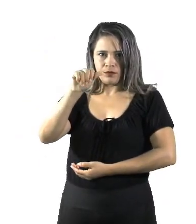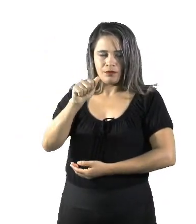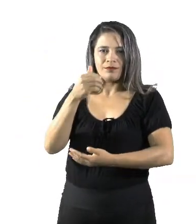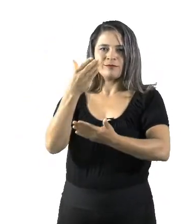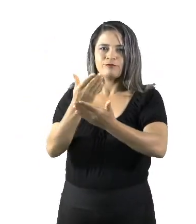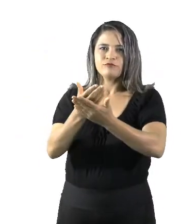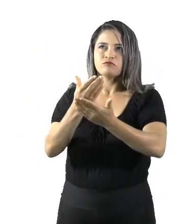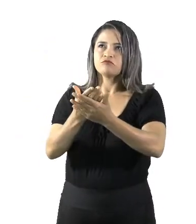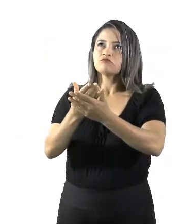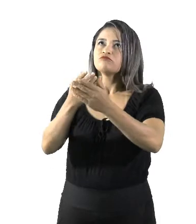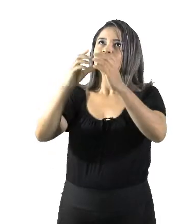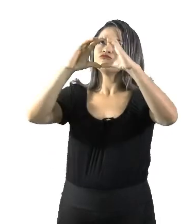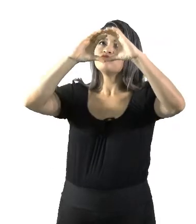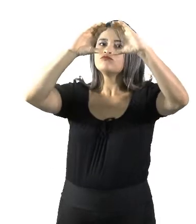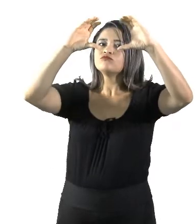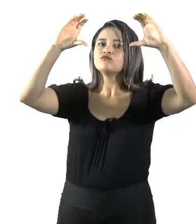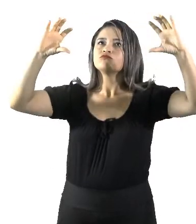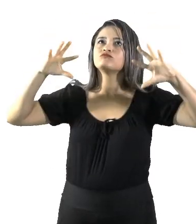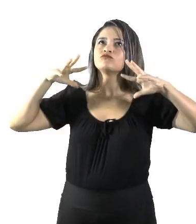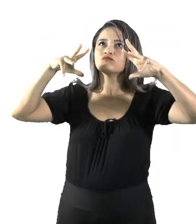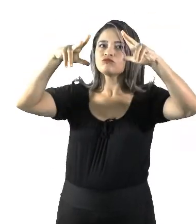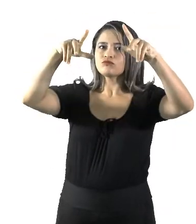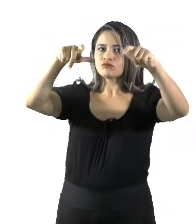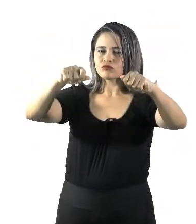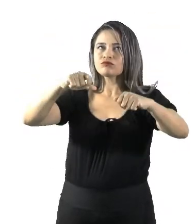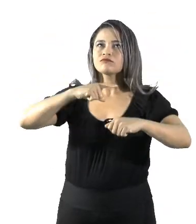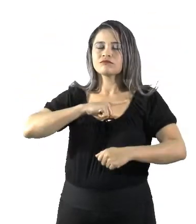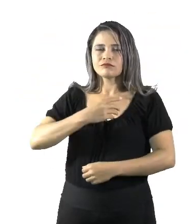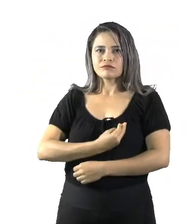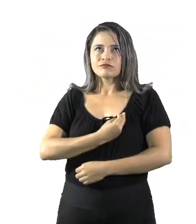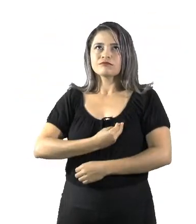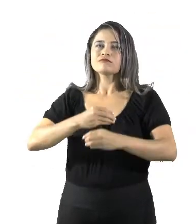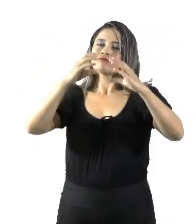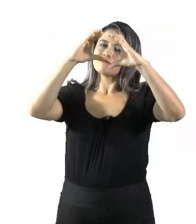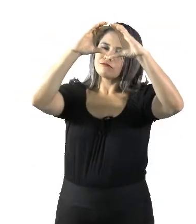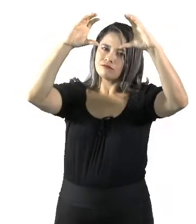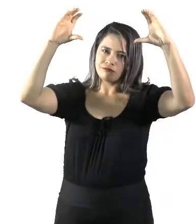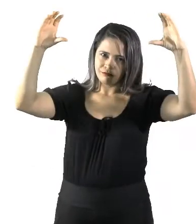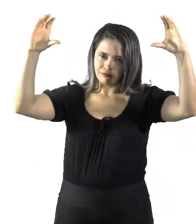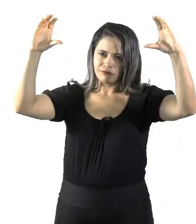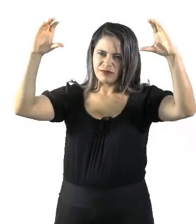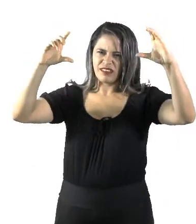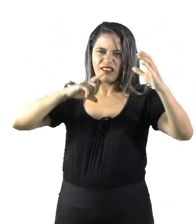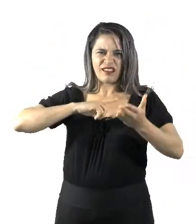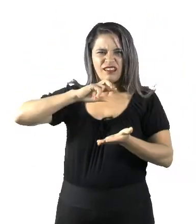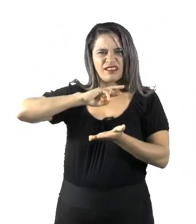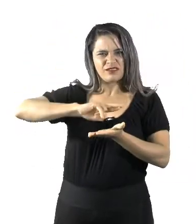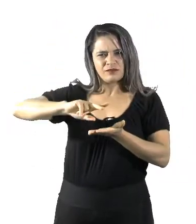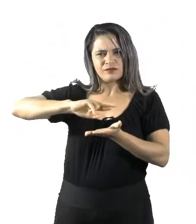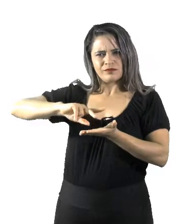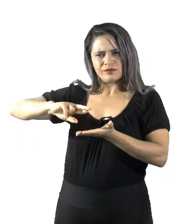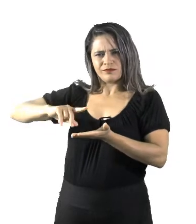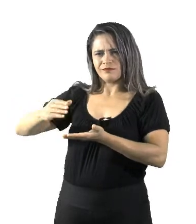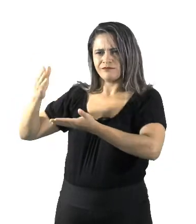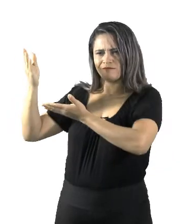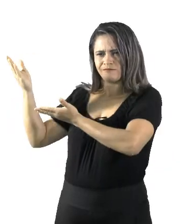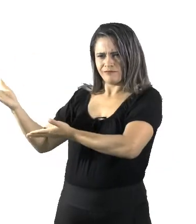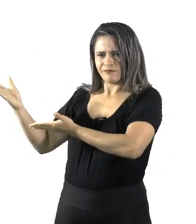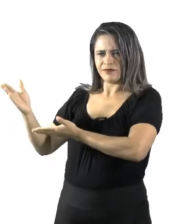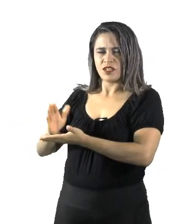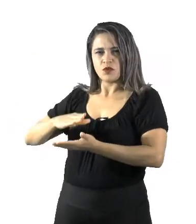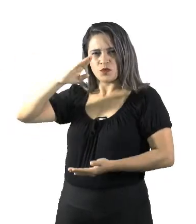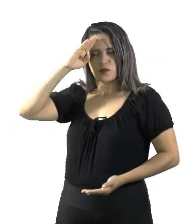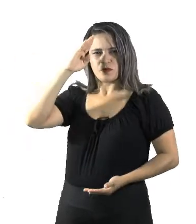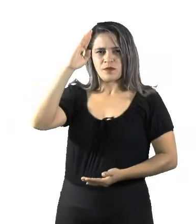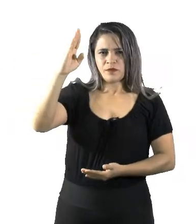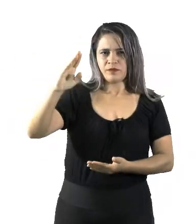e também os chamados astros do universo. E existem vários tipos de corpos celestes, porém, os principais